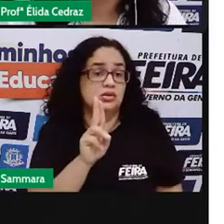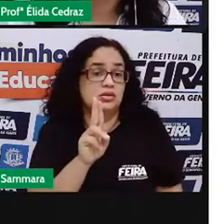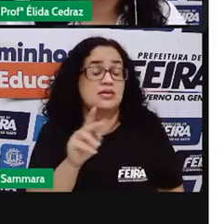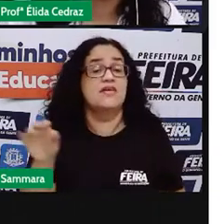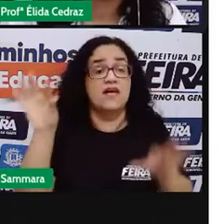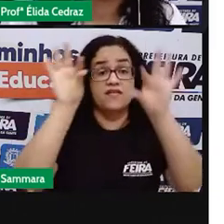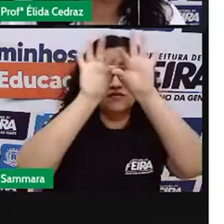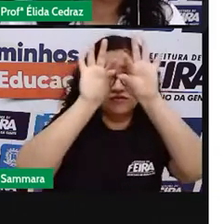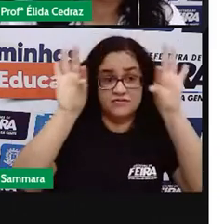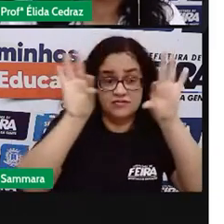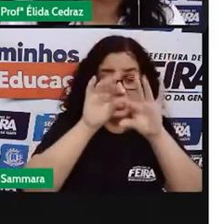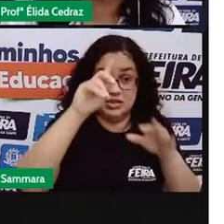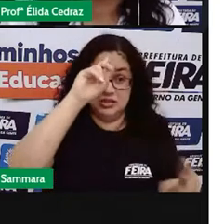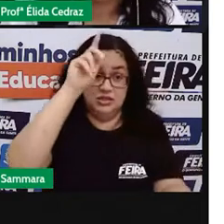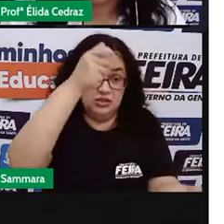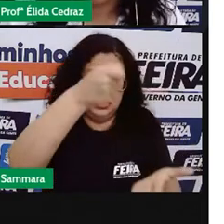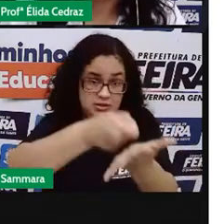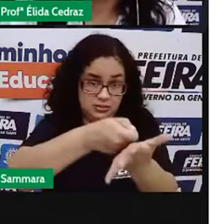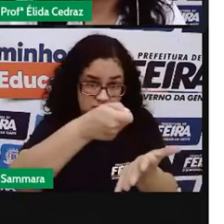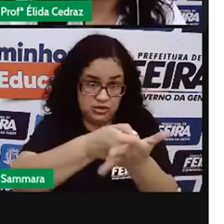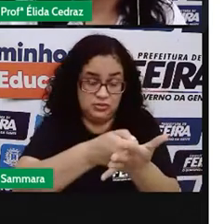de frases imperativas.